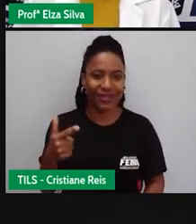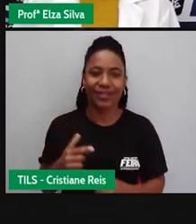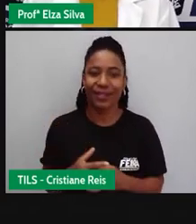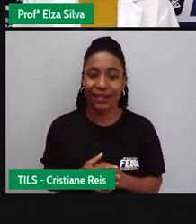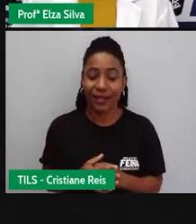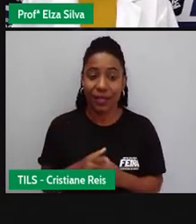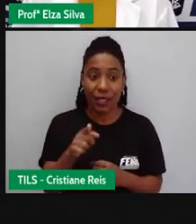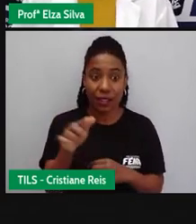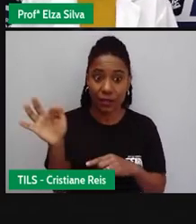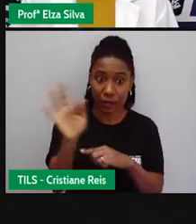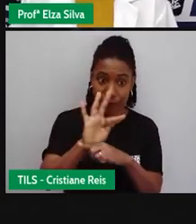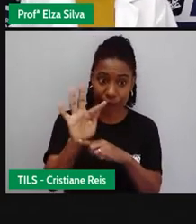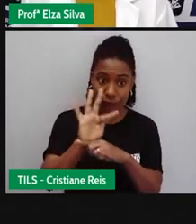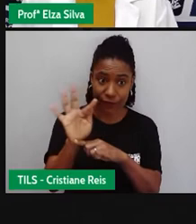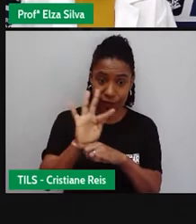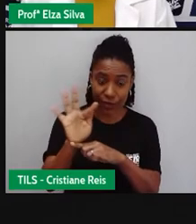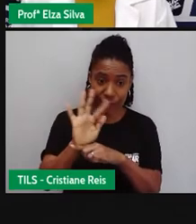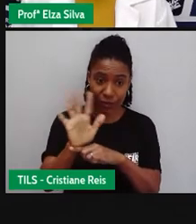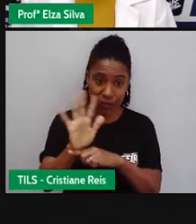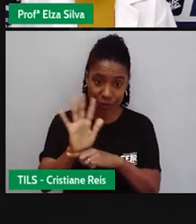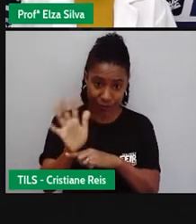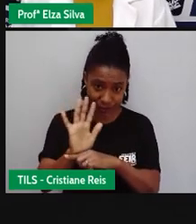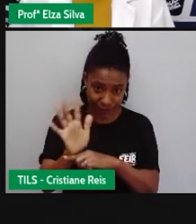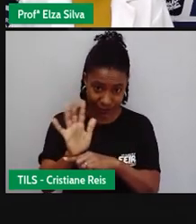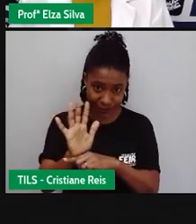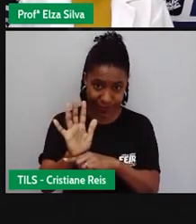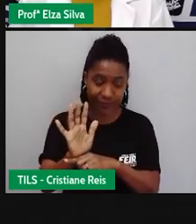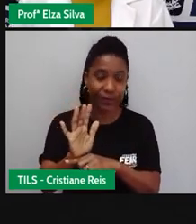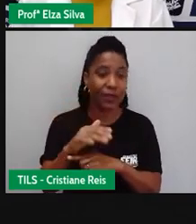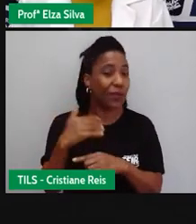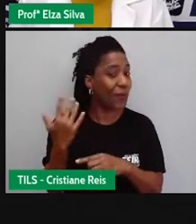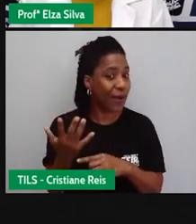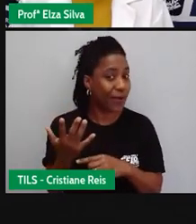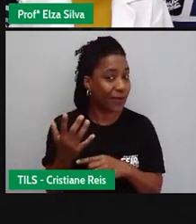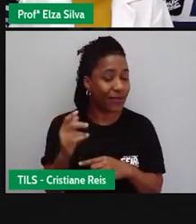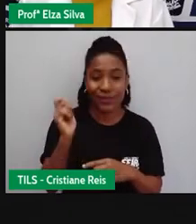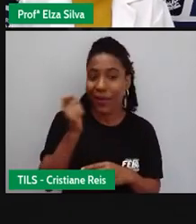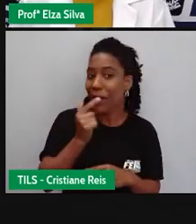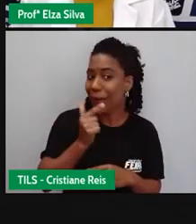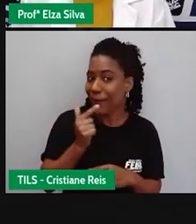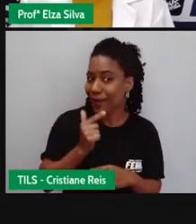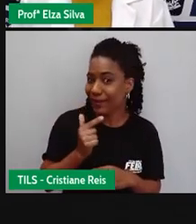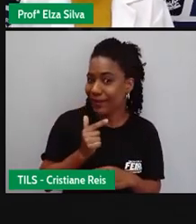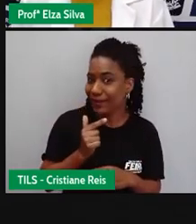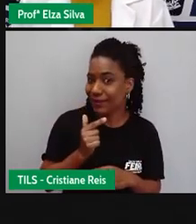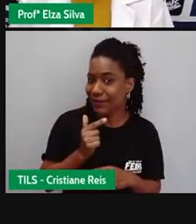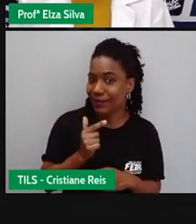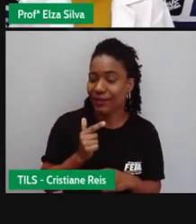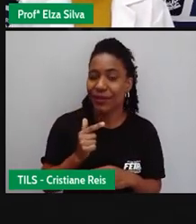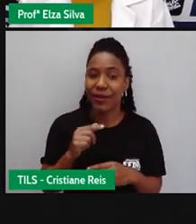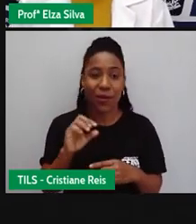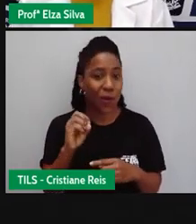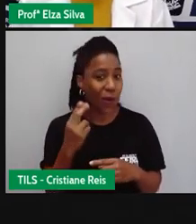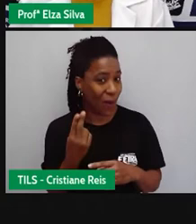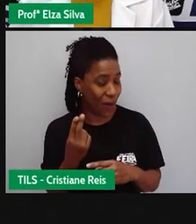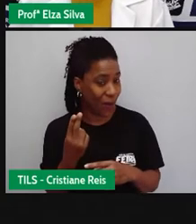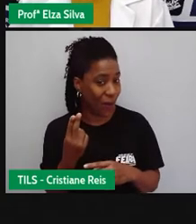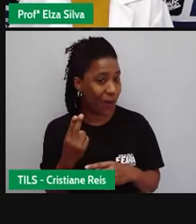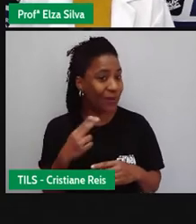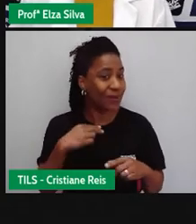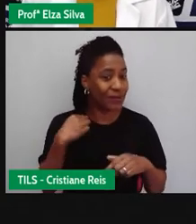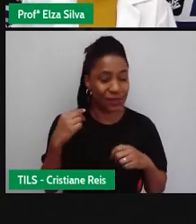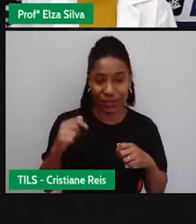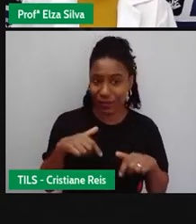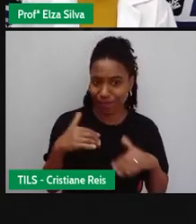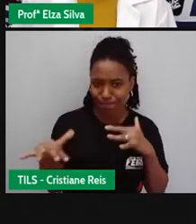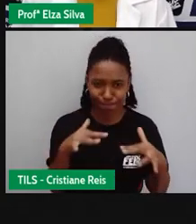ele será an action film, a romantic comedy, or a horror film. Um